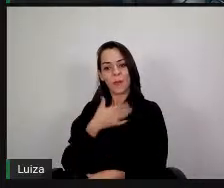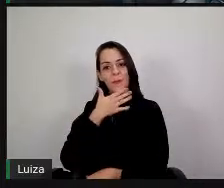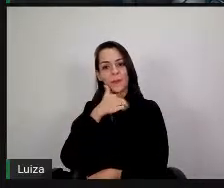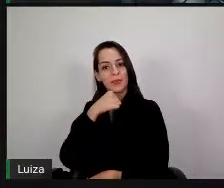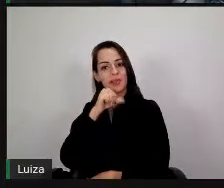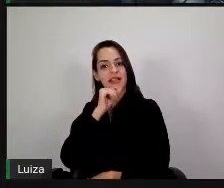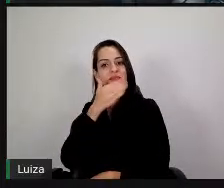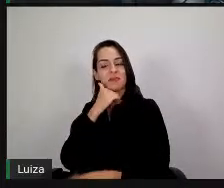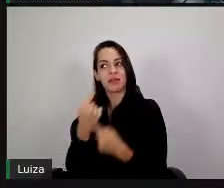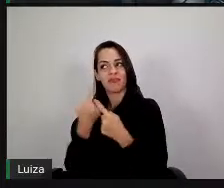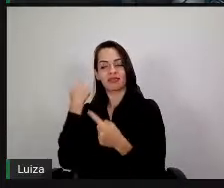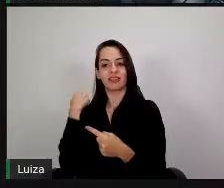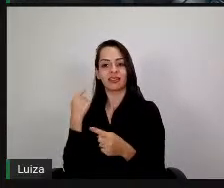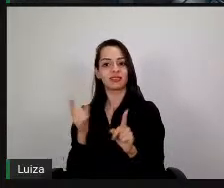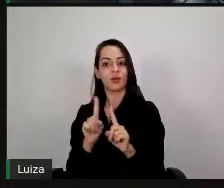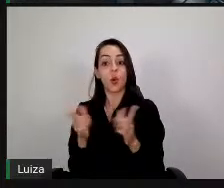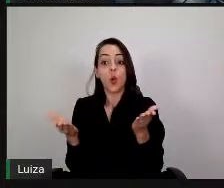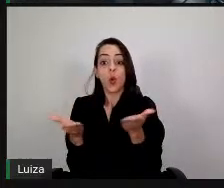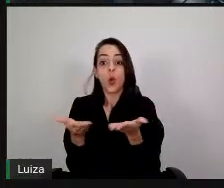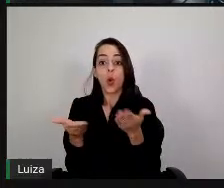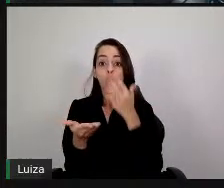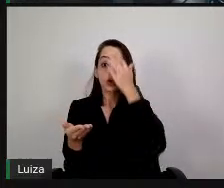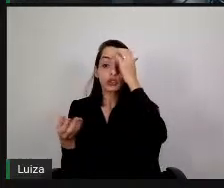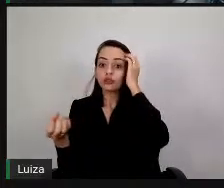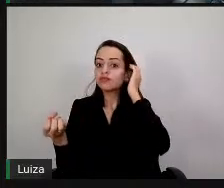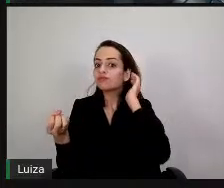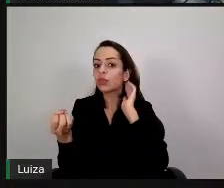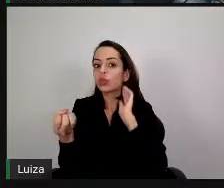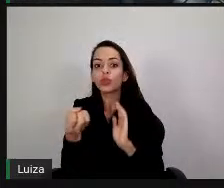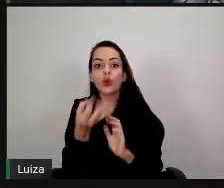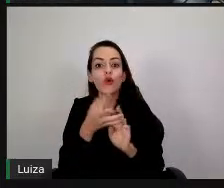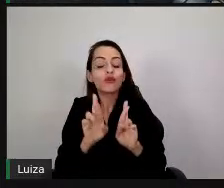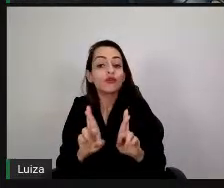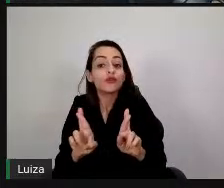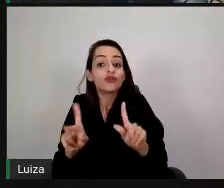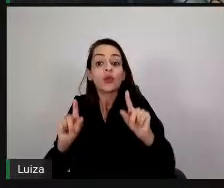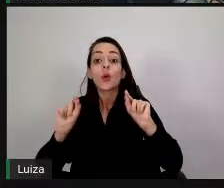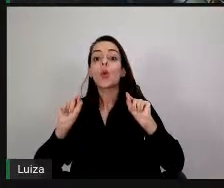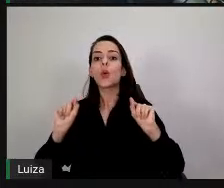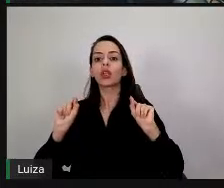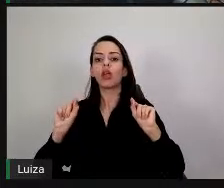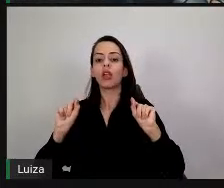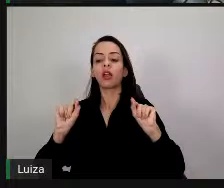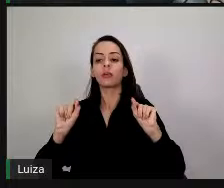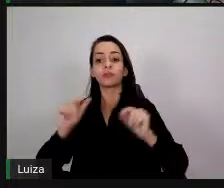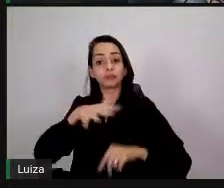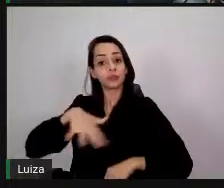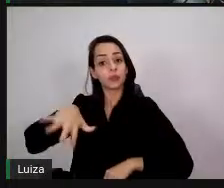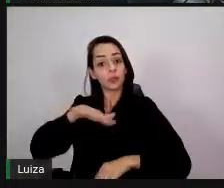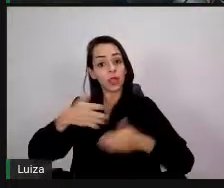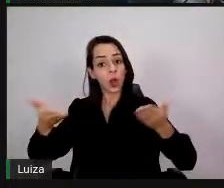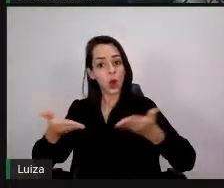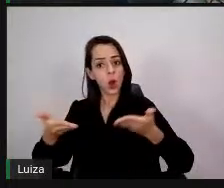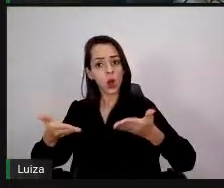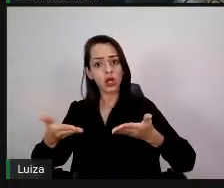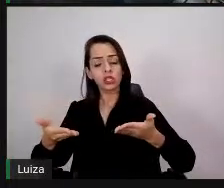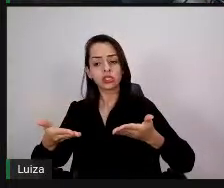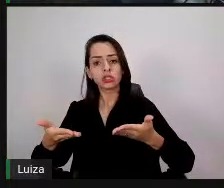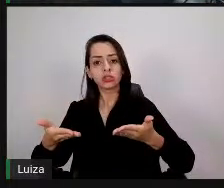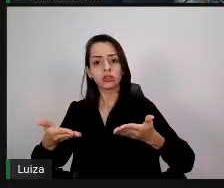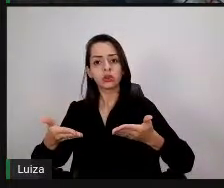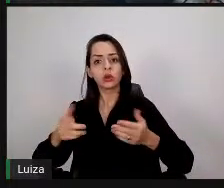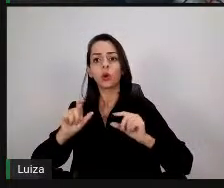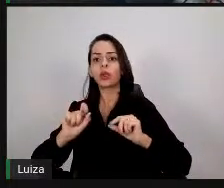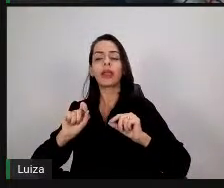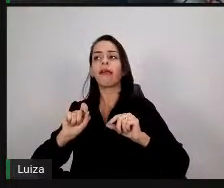-service, é a geração que é acostumado a ter o que quer na hora que quer e do jeito que quer, e eu não estou